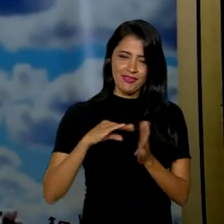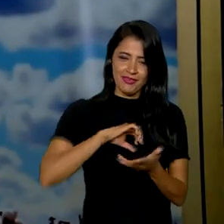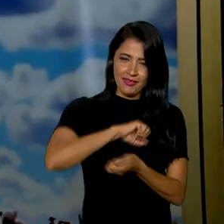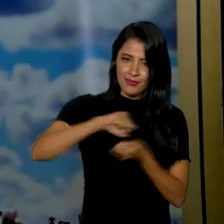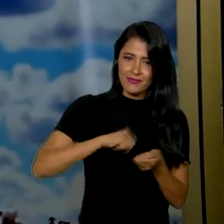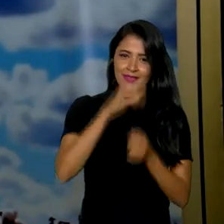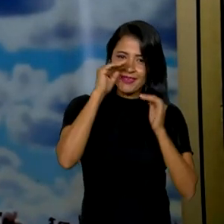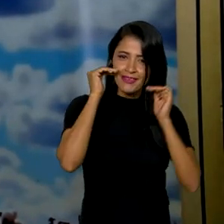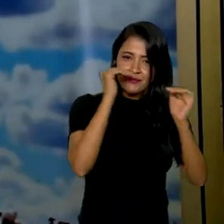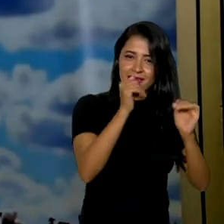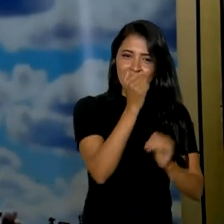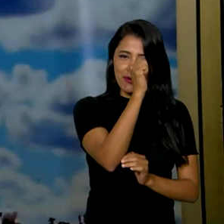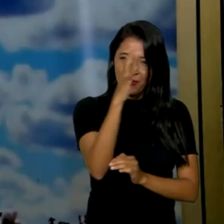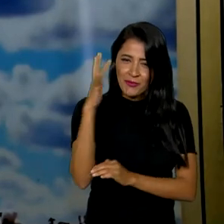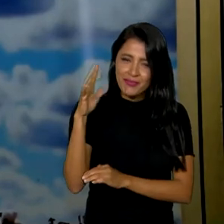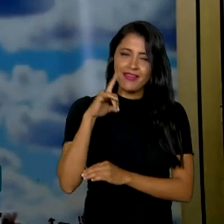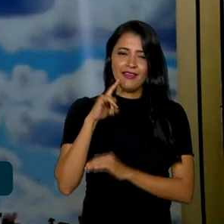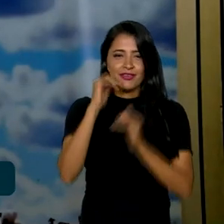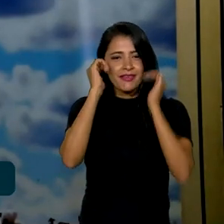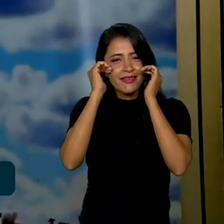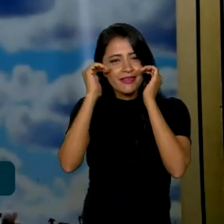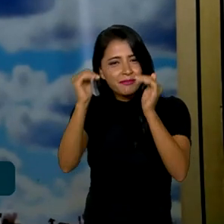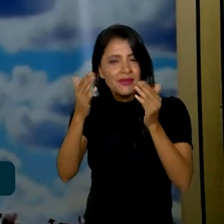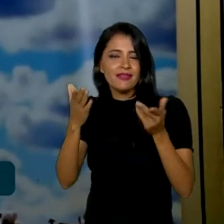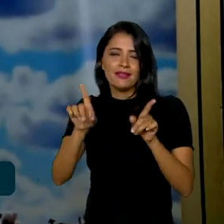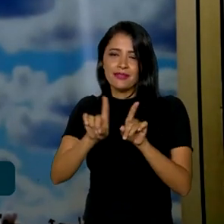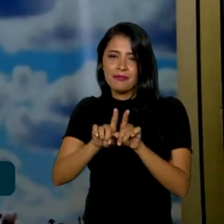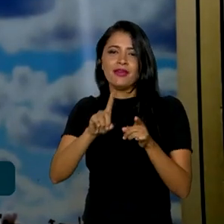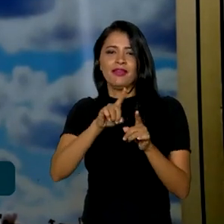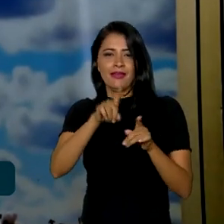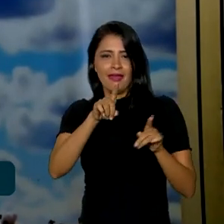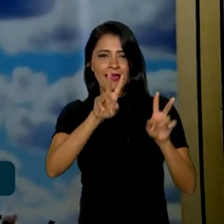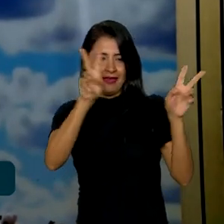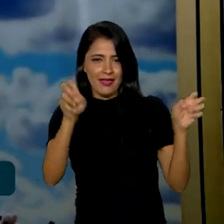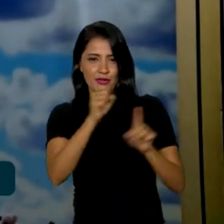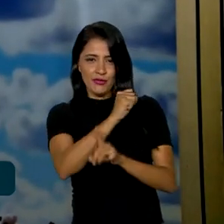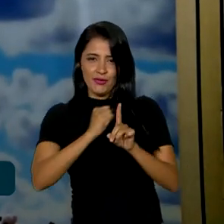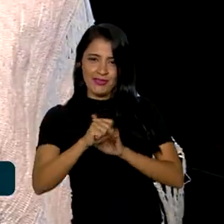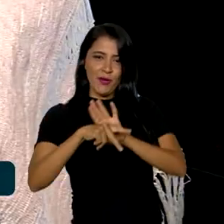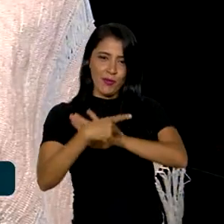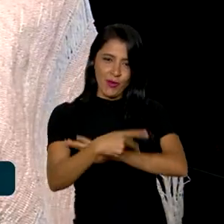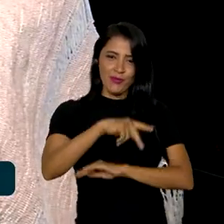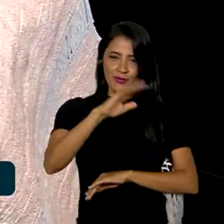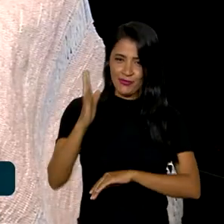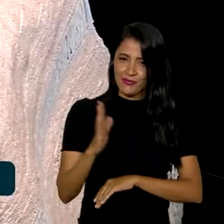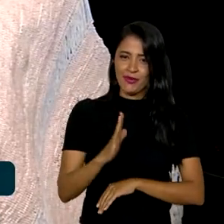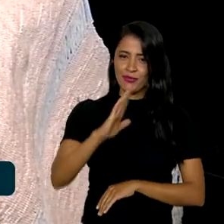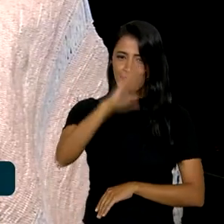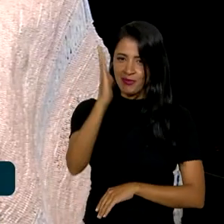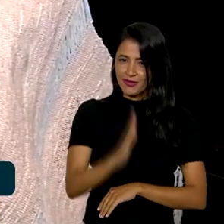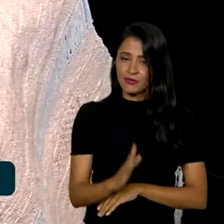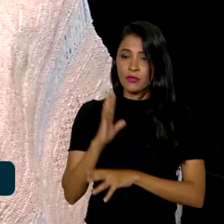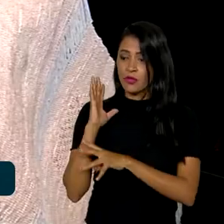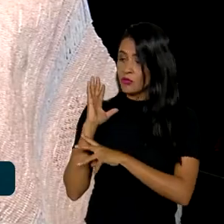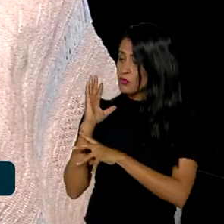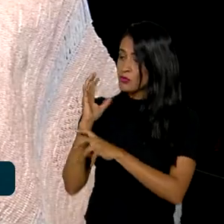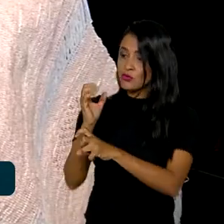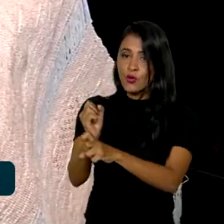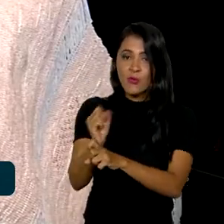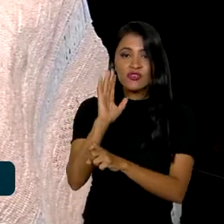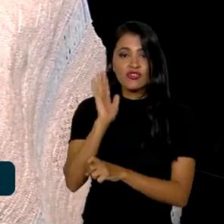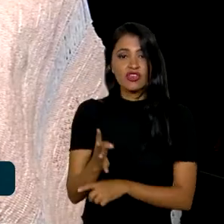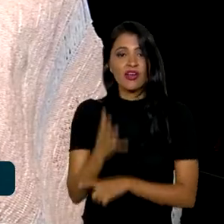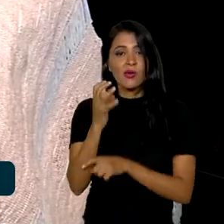meio ambiente, respeita a questão social aqui do nosso país. Há 40 anos, Marlice